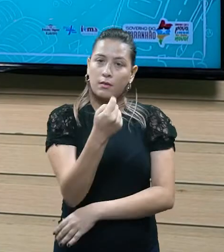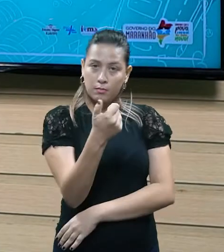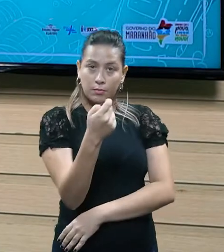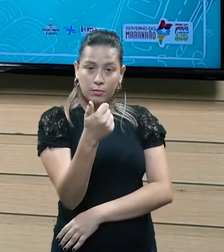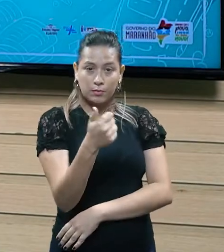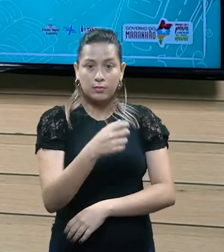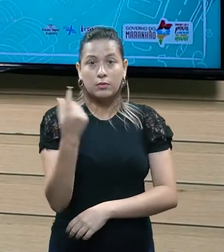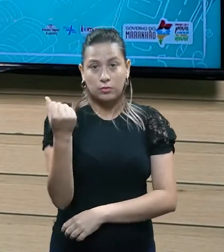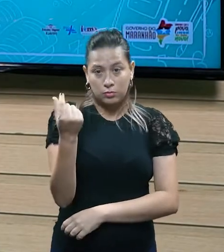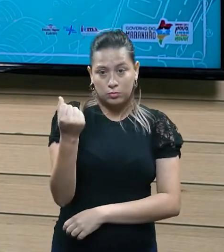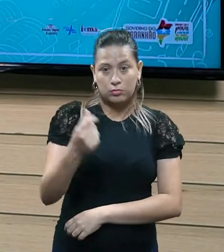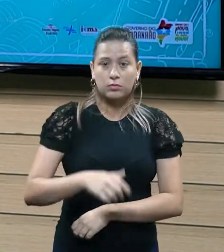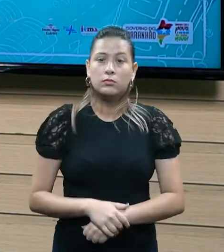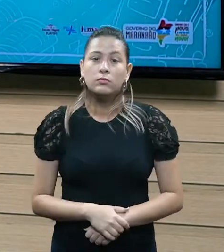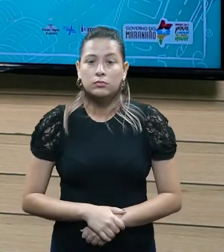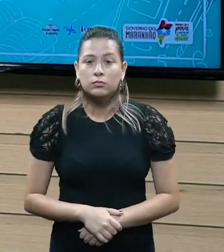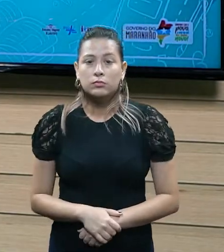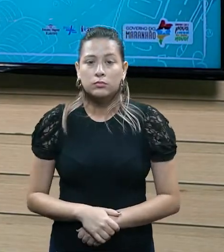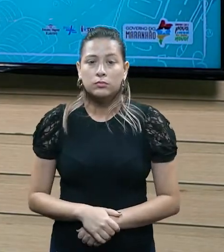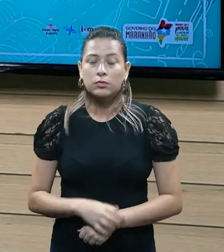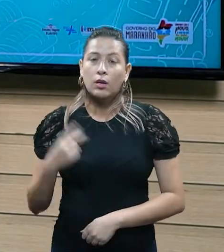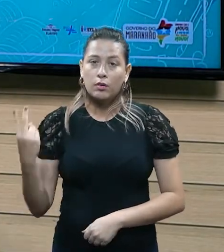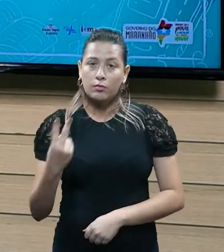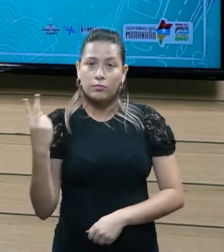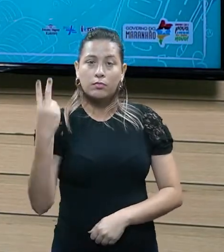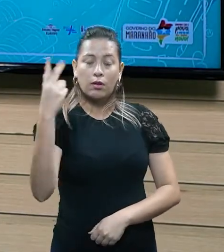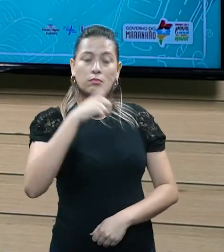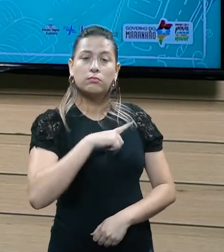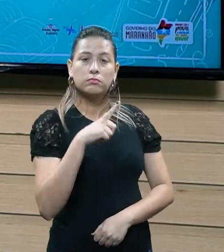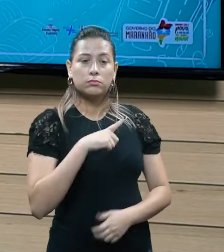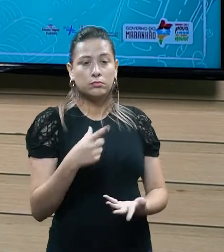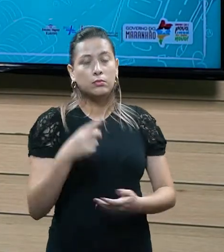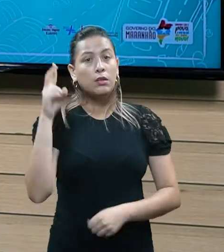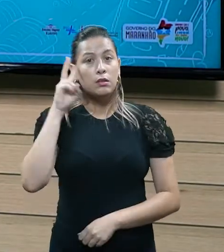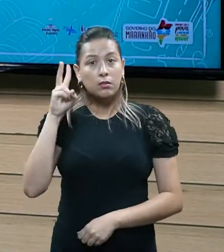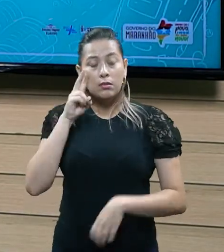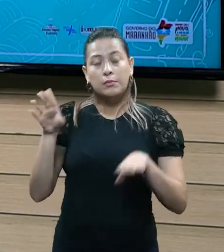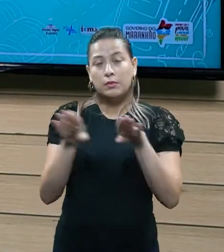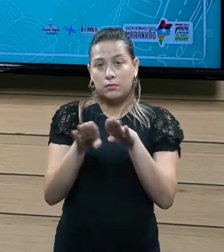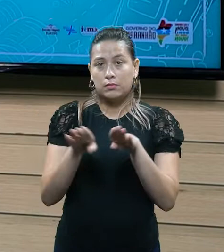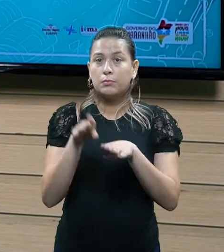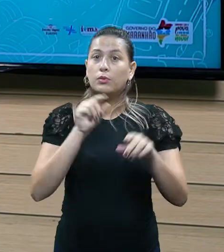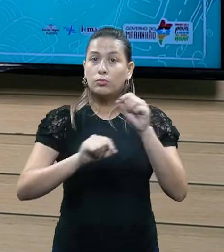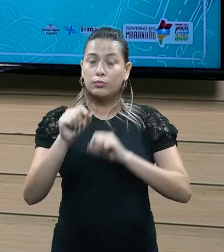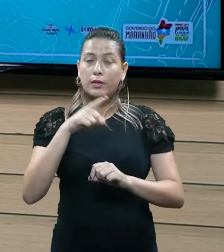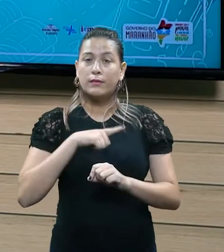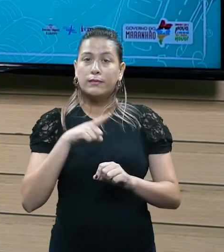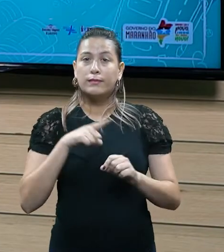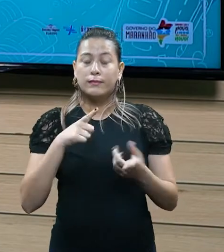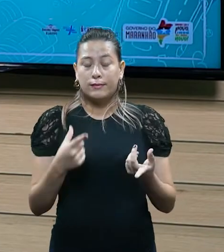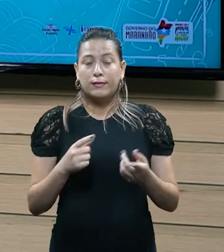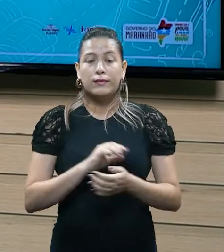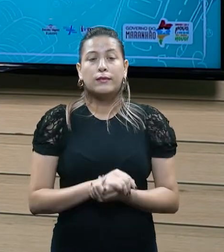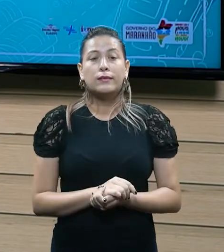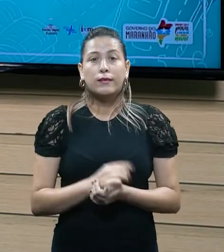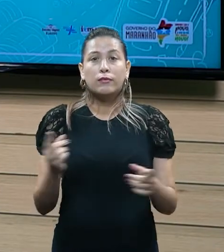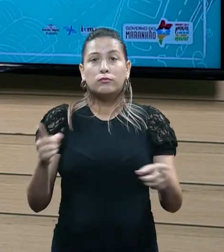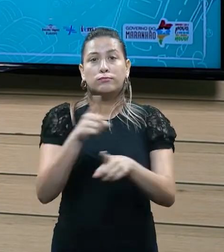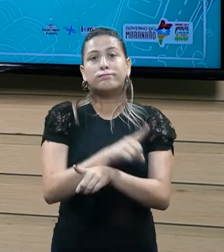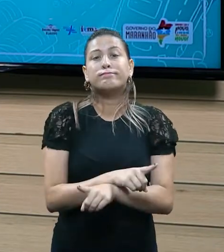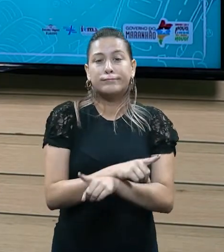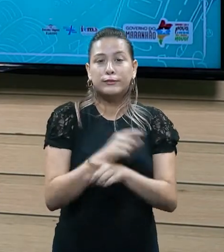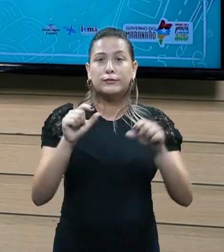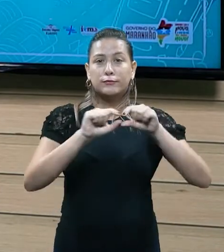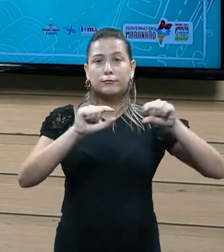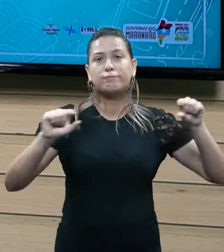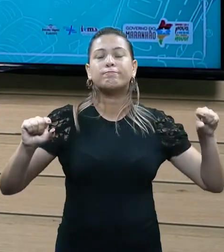viu, cujo valor nela se possa exprimir. Aí, a gente também relembra que, há aquela contradição, né, a respeito